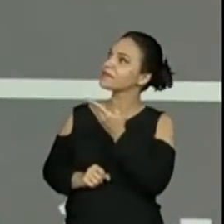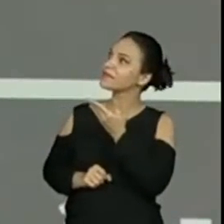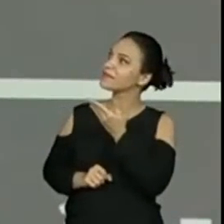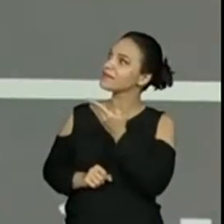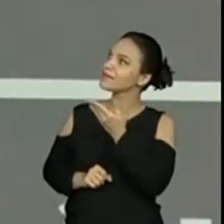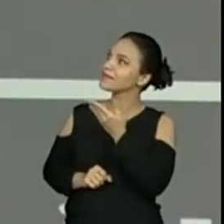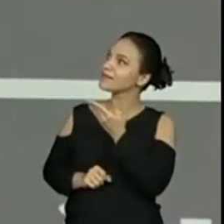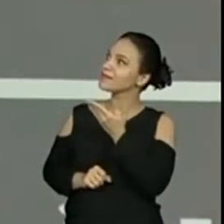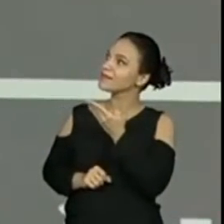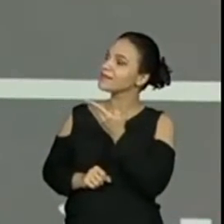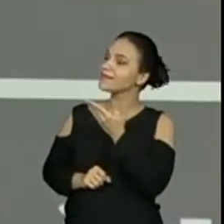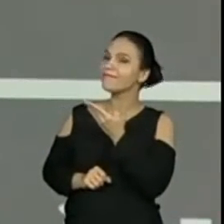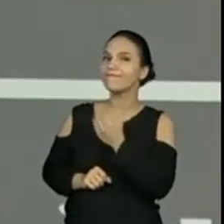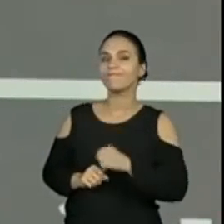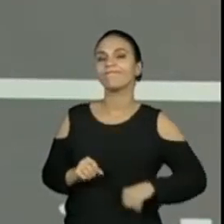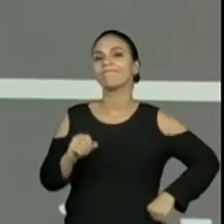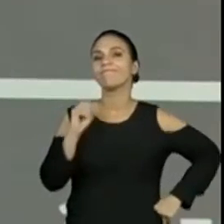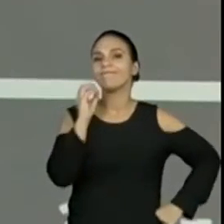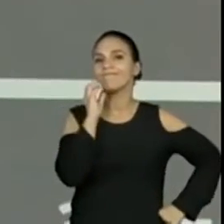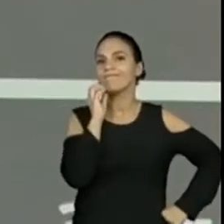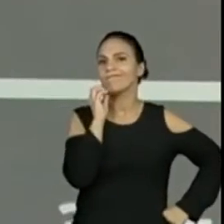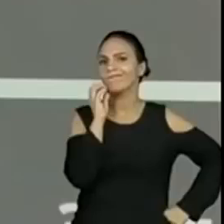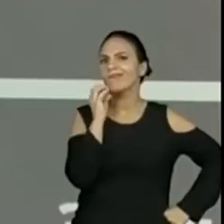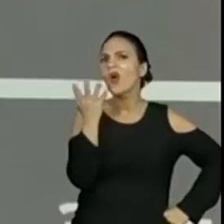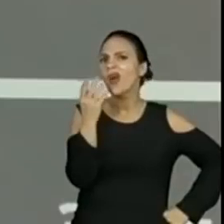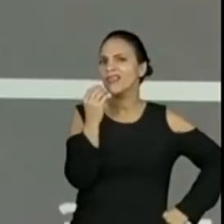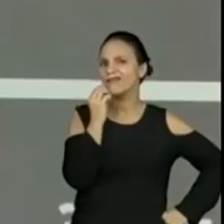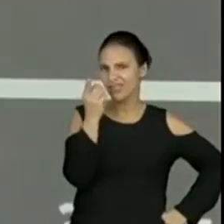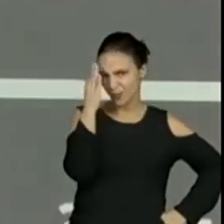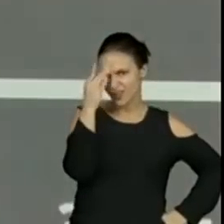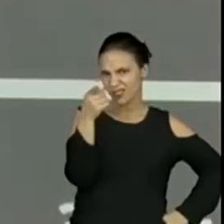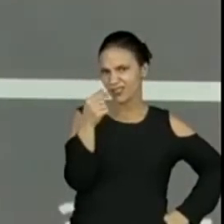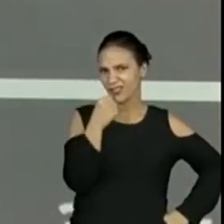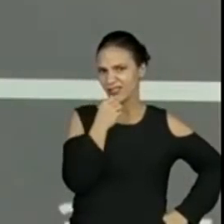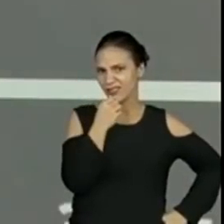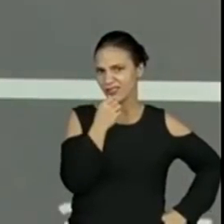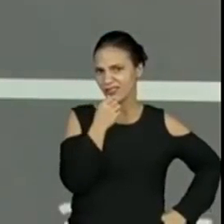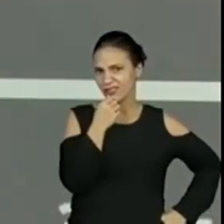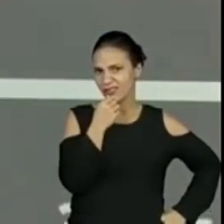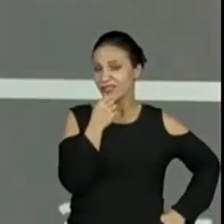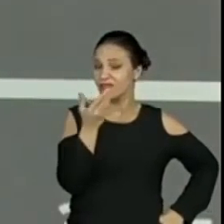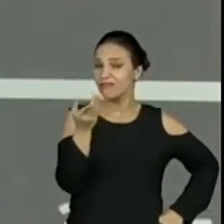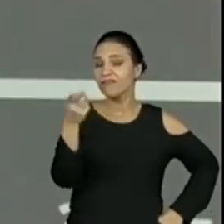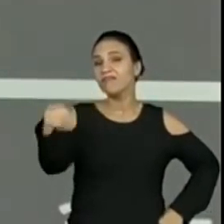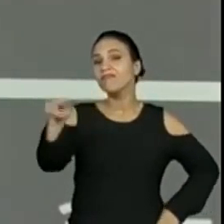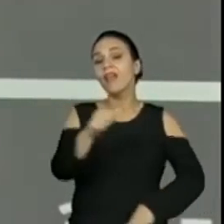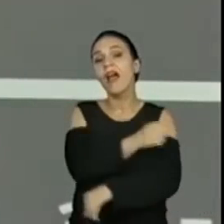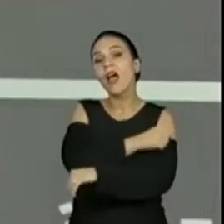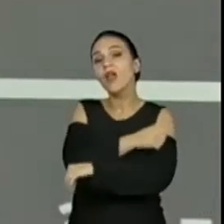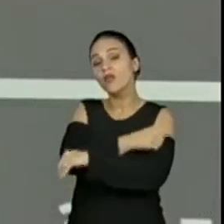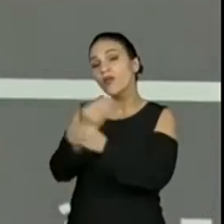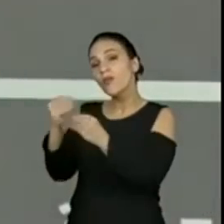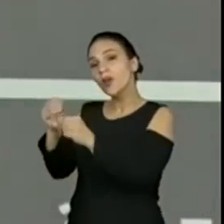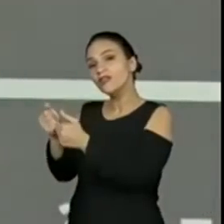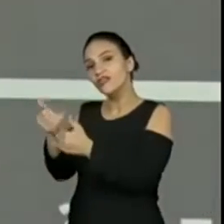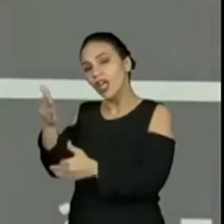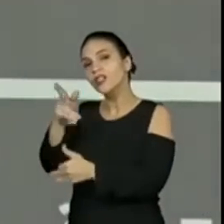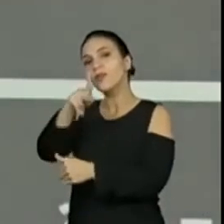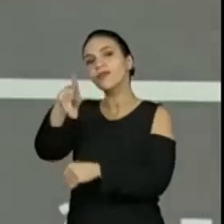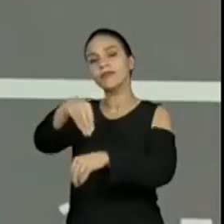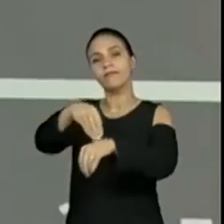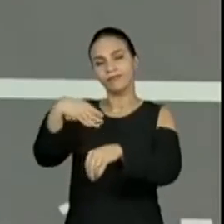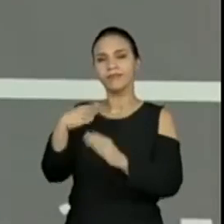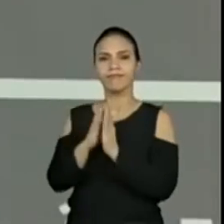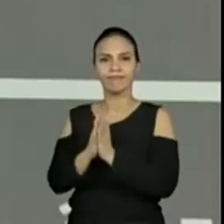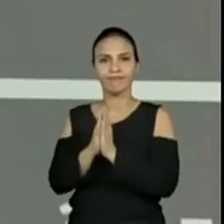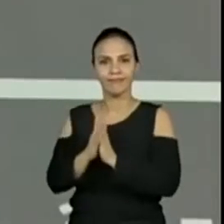vai dar 526? E aí, professores? Tragam as contribuições dos alunos para